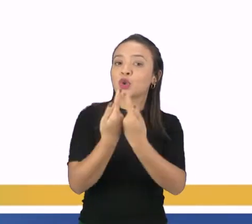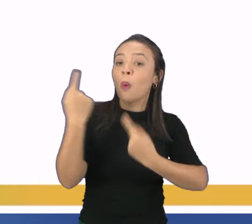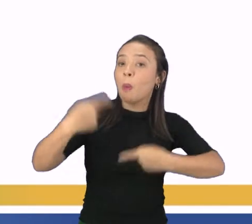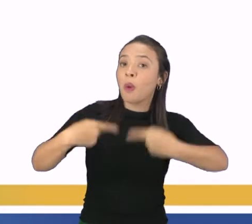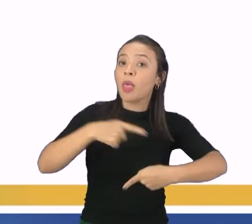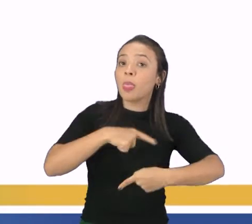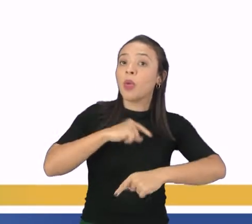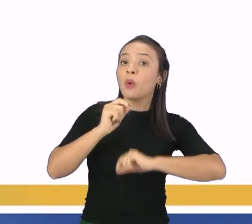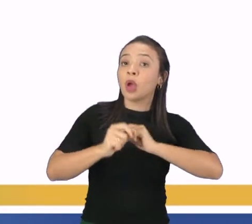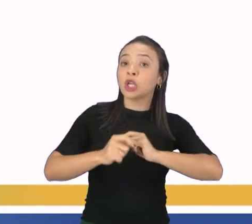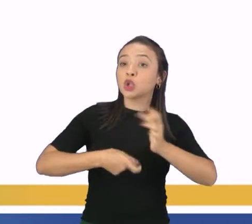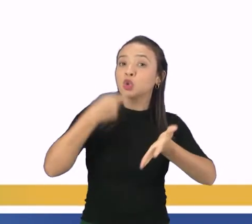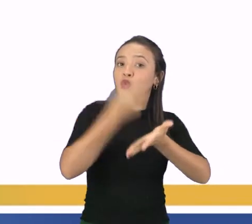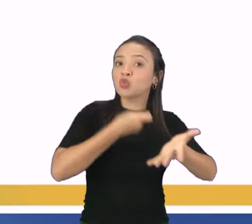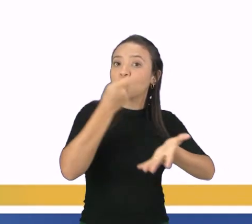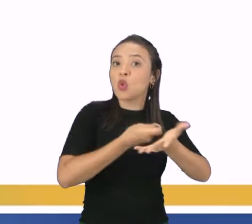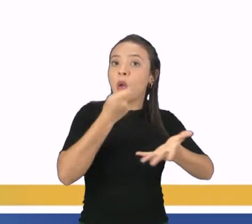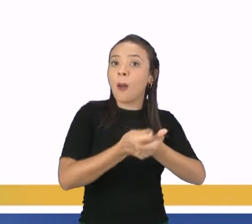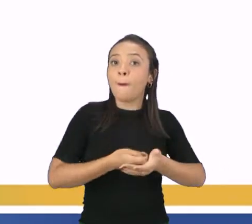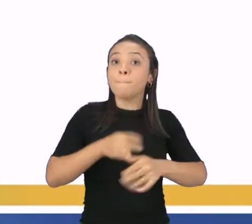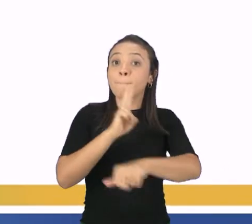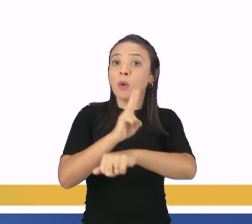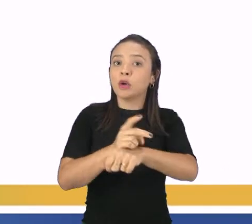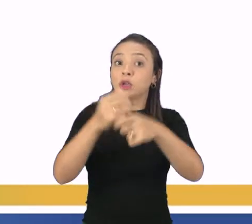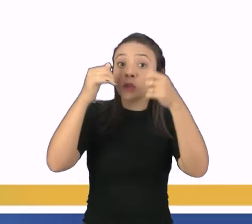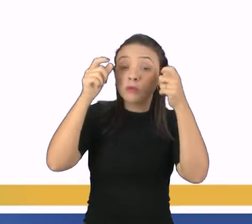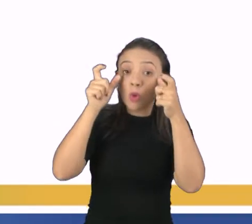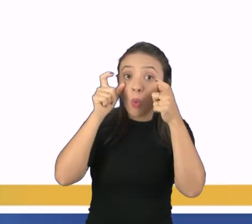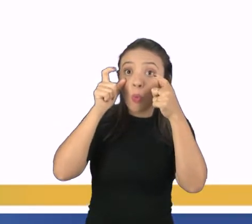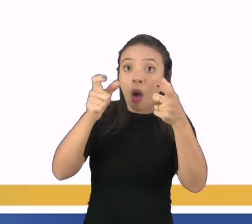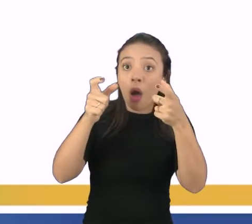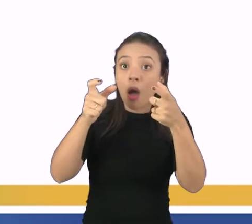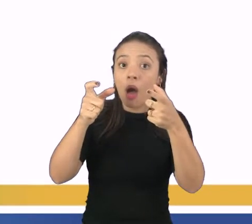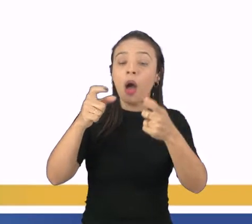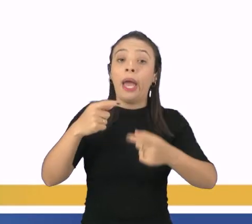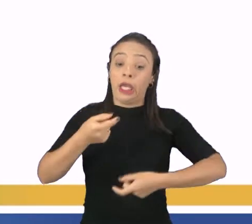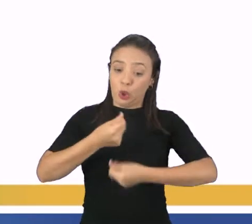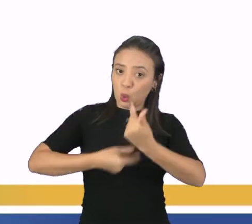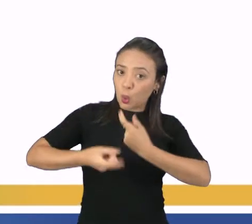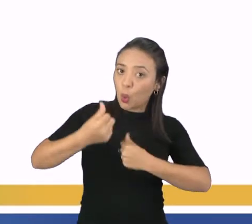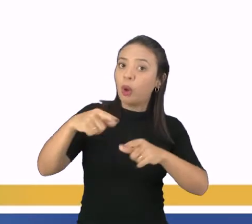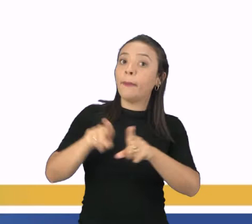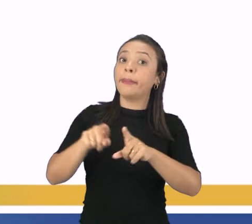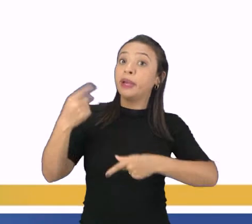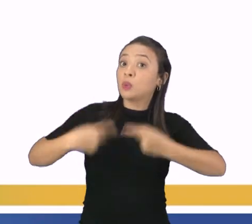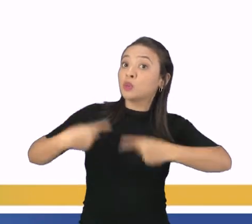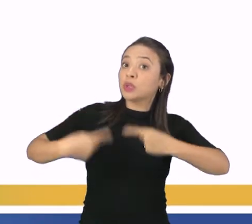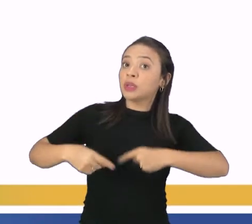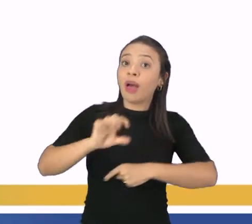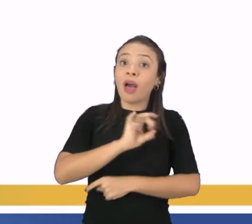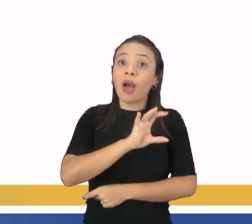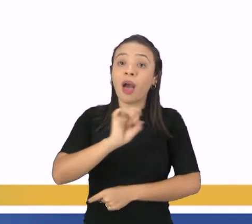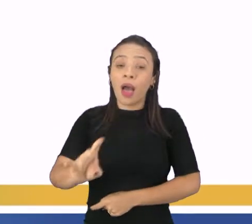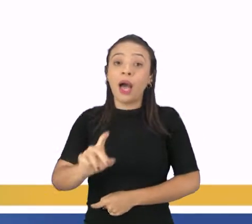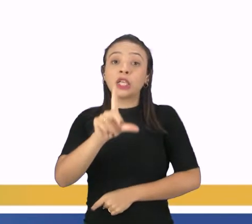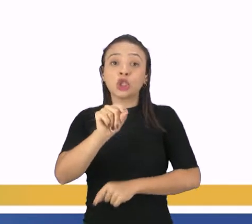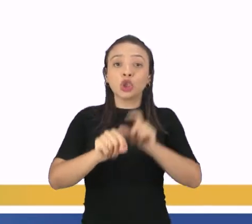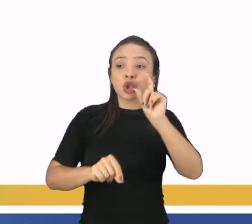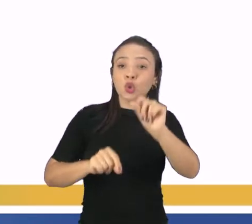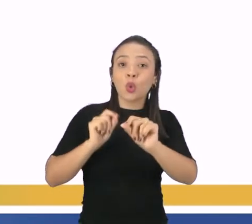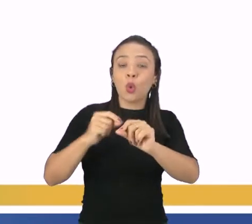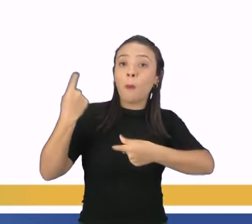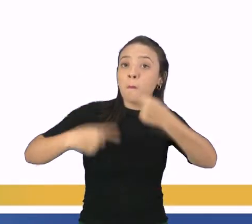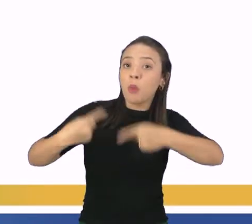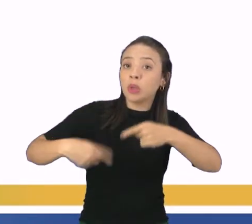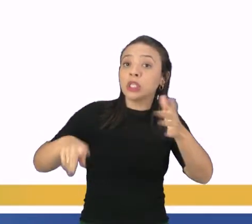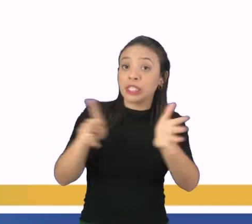tem a ver com a defesa dos interesses econômicos e políticos. Cada determinação política que uma nação